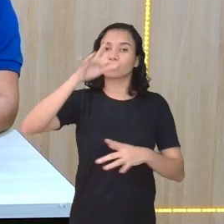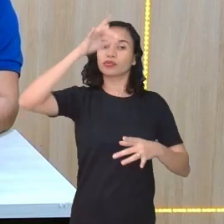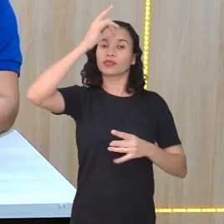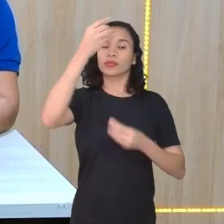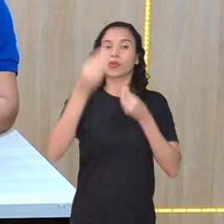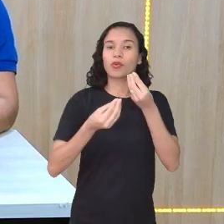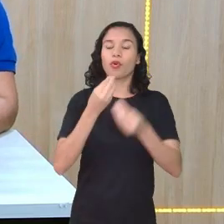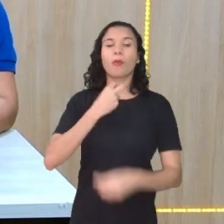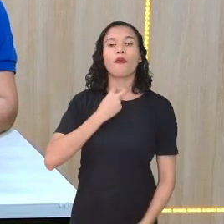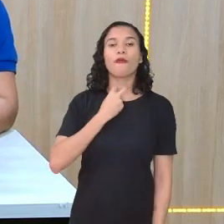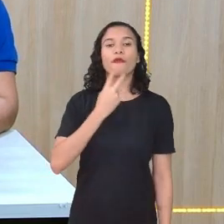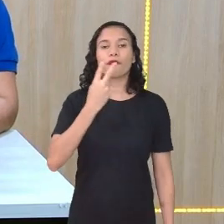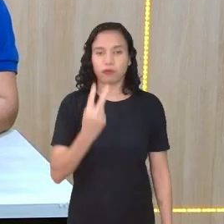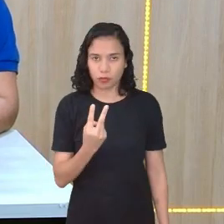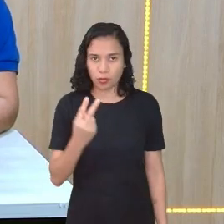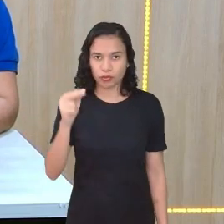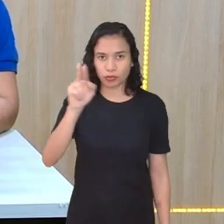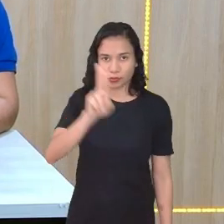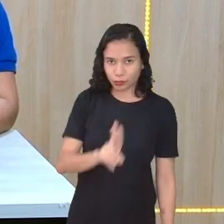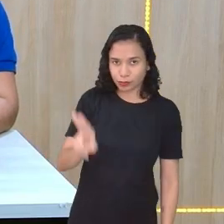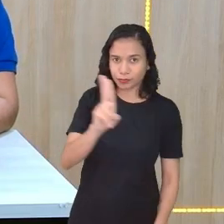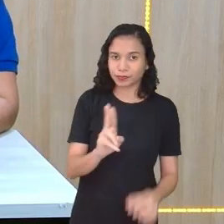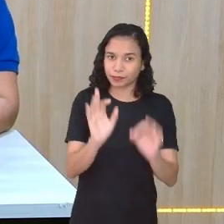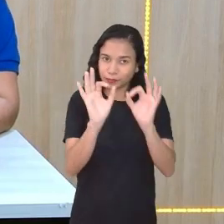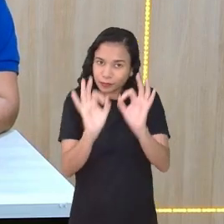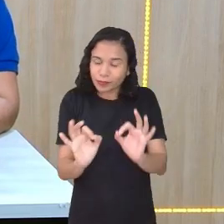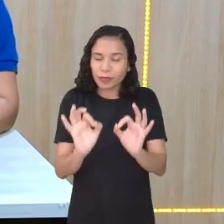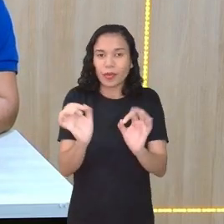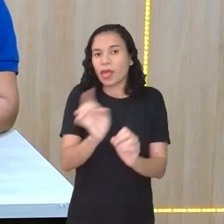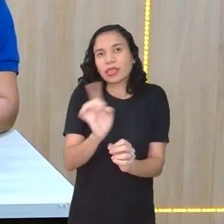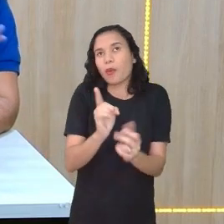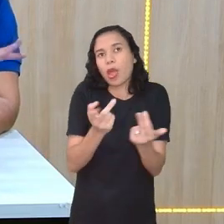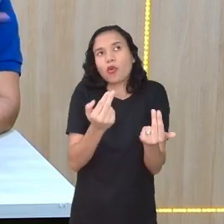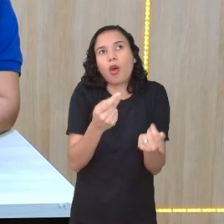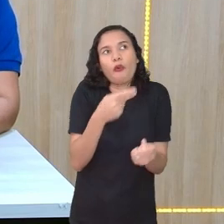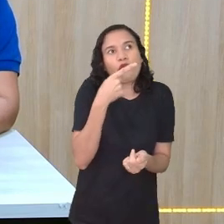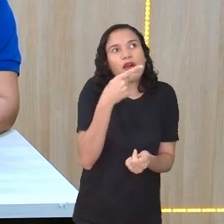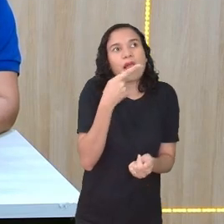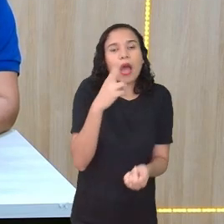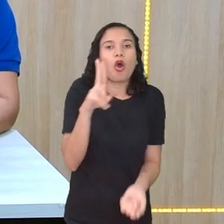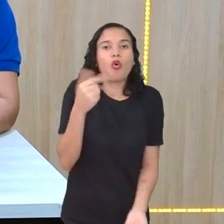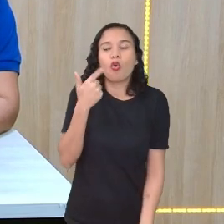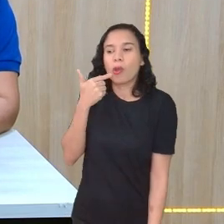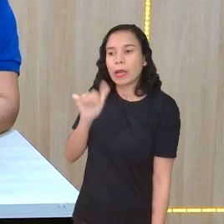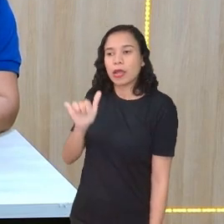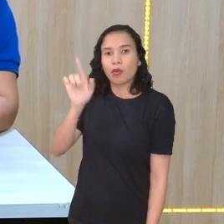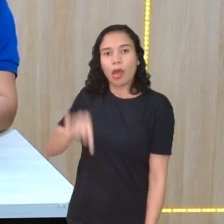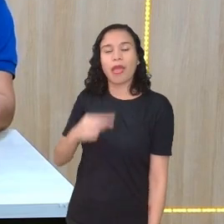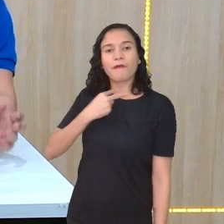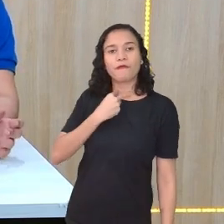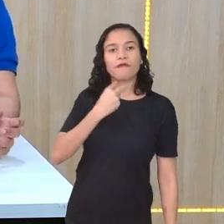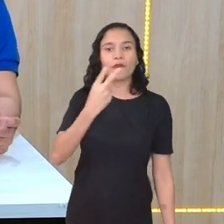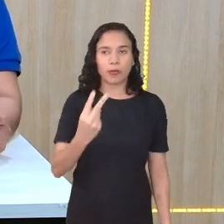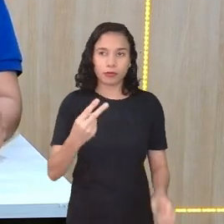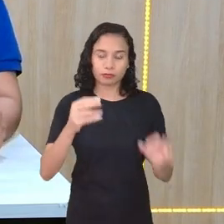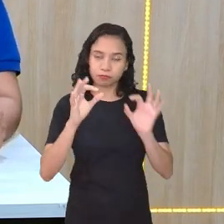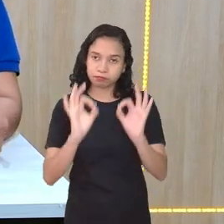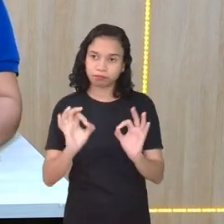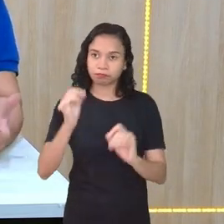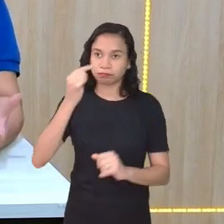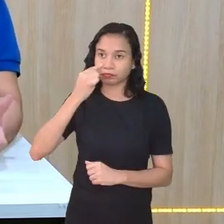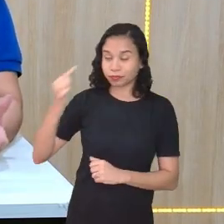suporte da voz. Não é isso? Não é a mesma coisa da fala ou da língua, mas o suporte da voz. Então,